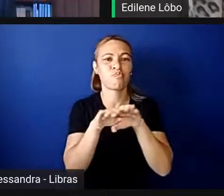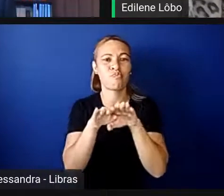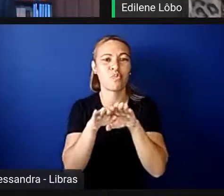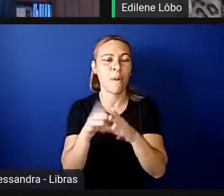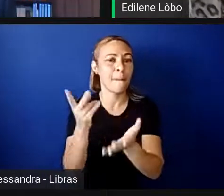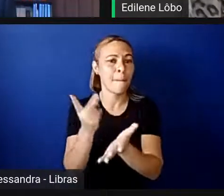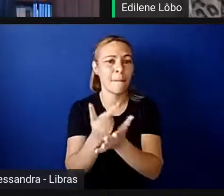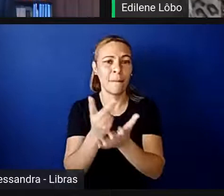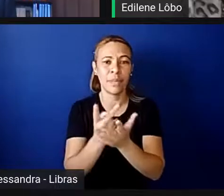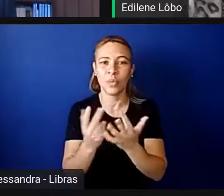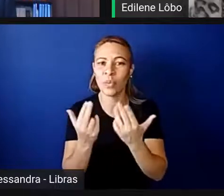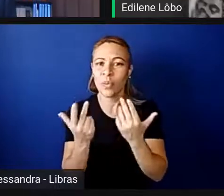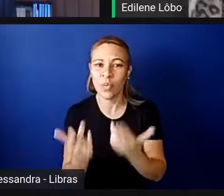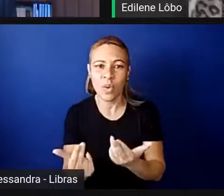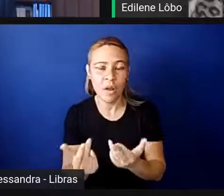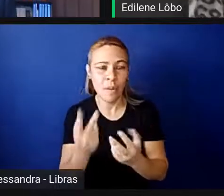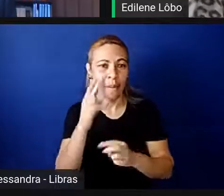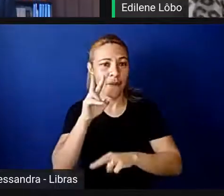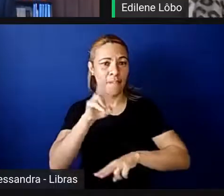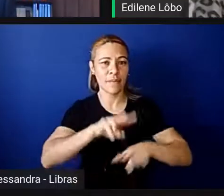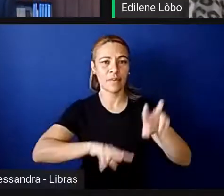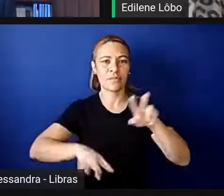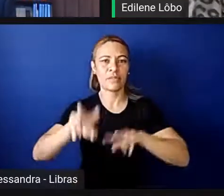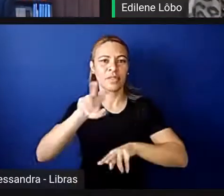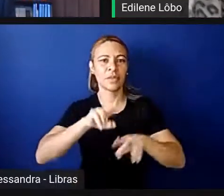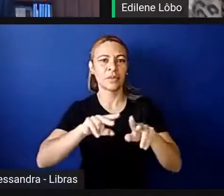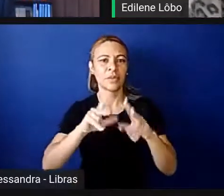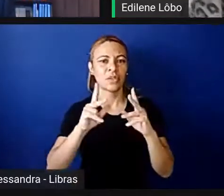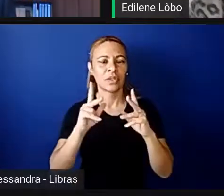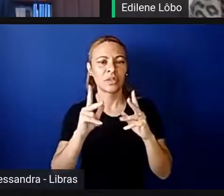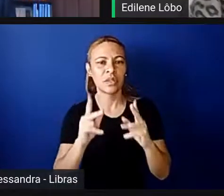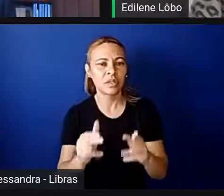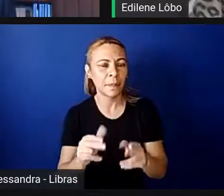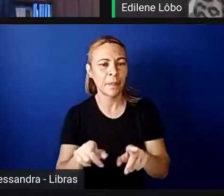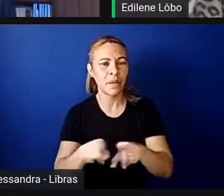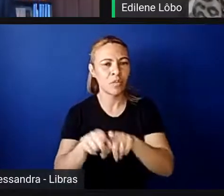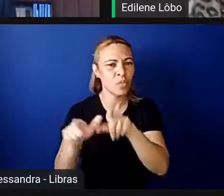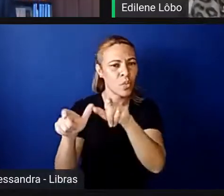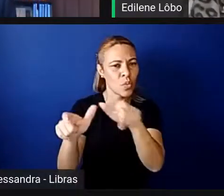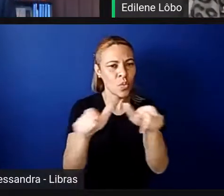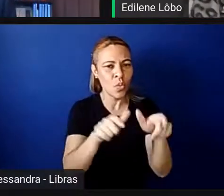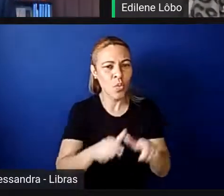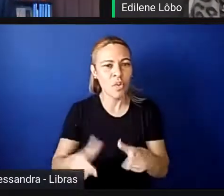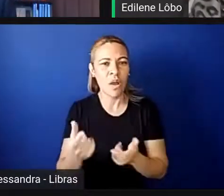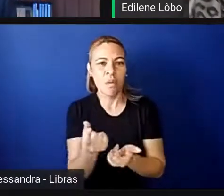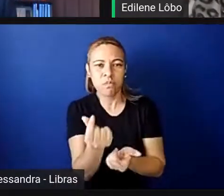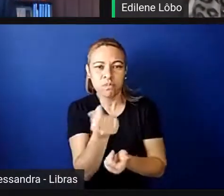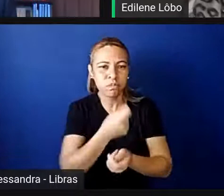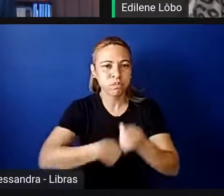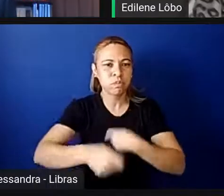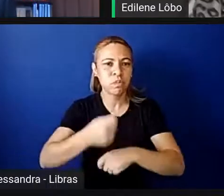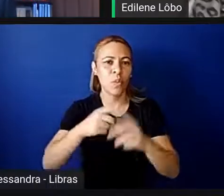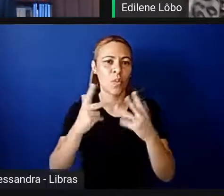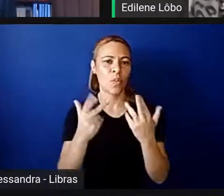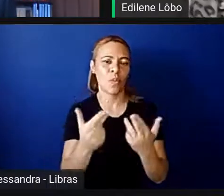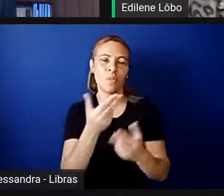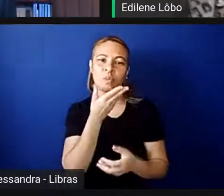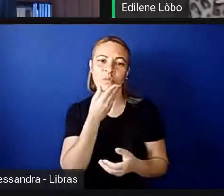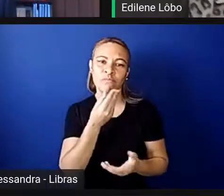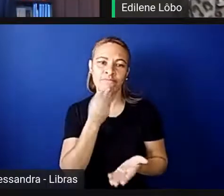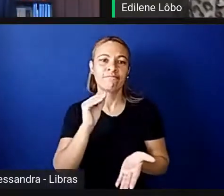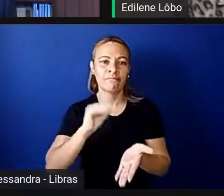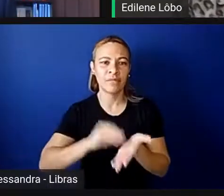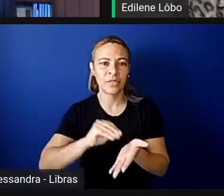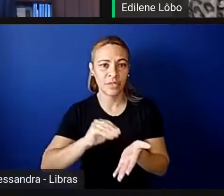a mesma visibilidade e ainda não partilham dos mesmos recursos que os homens. E para finalizar que minha